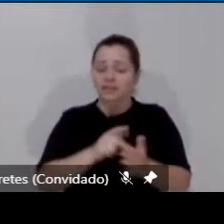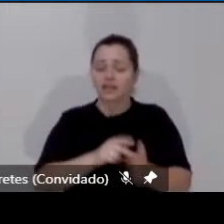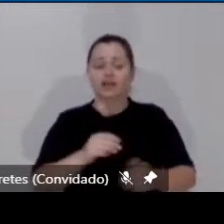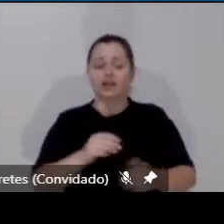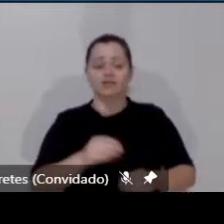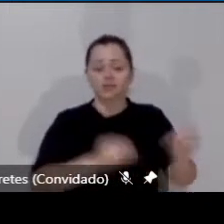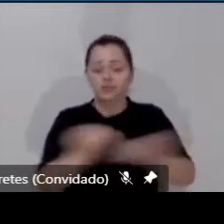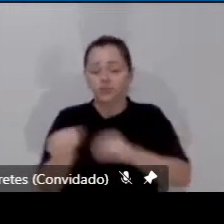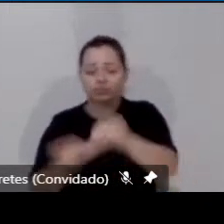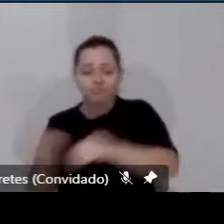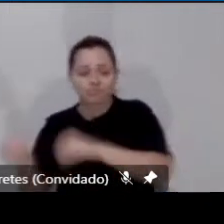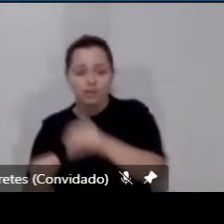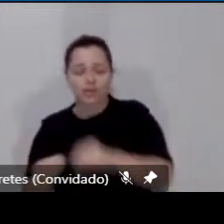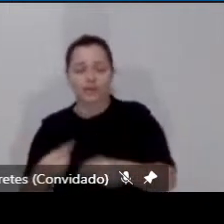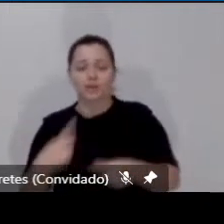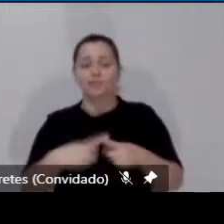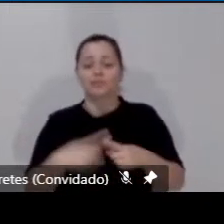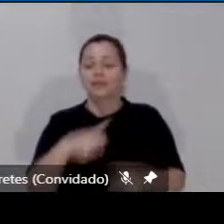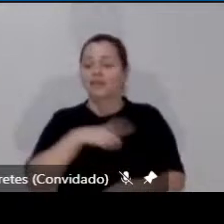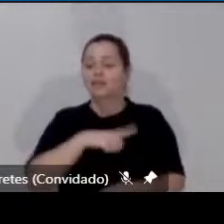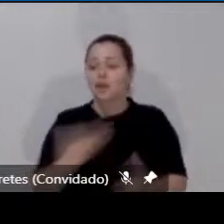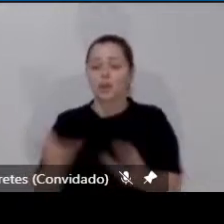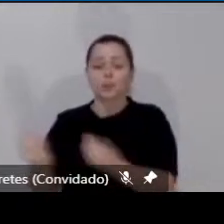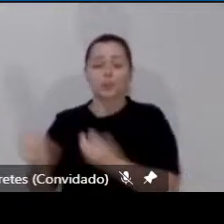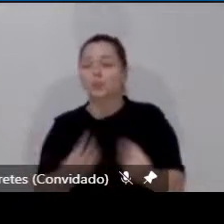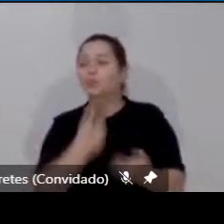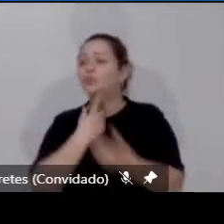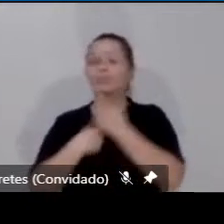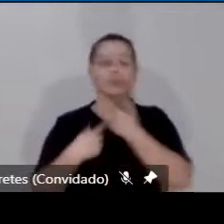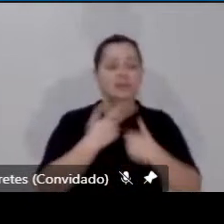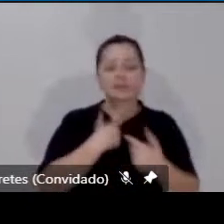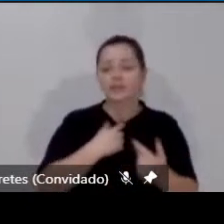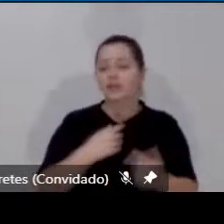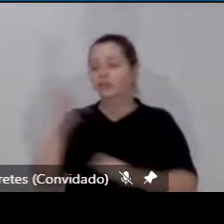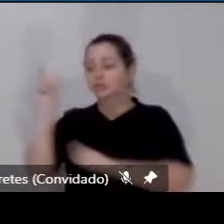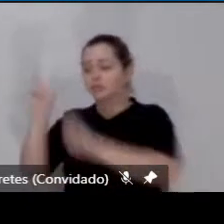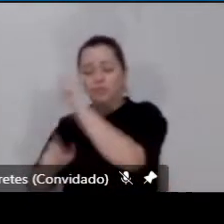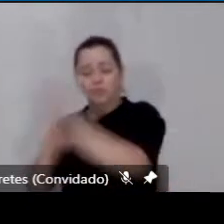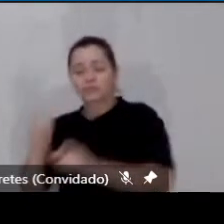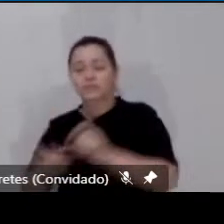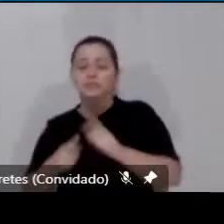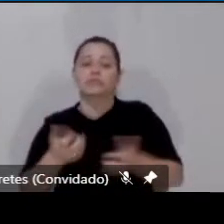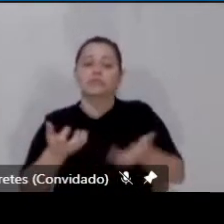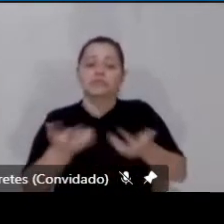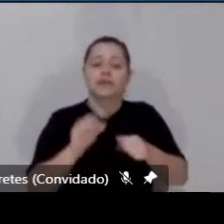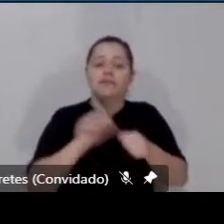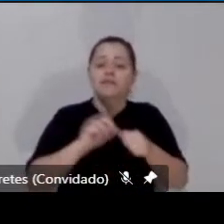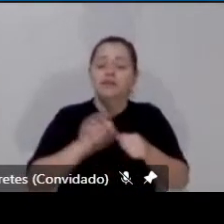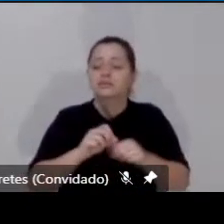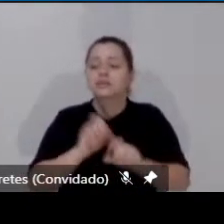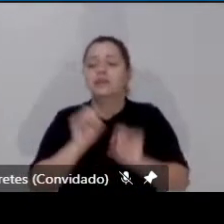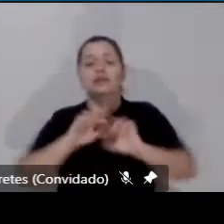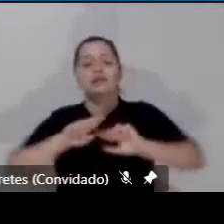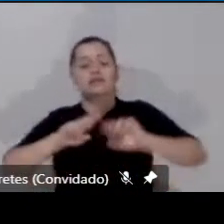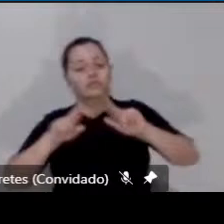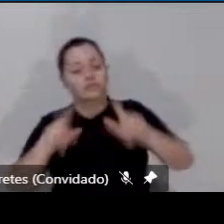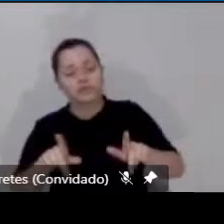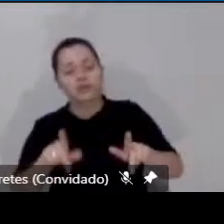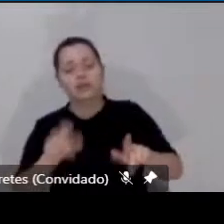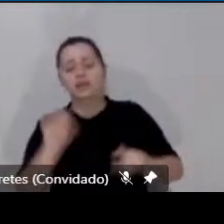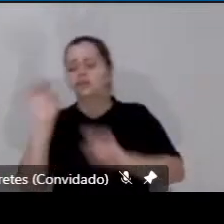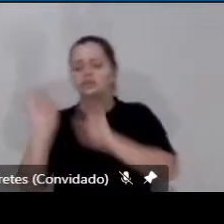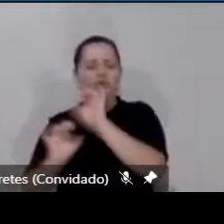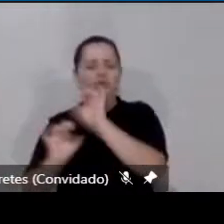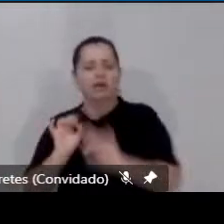dos múltiplos desejos, das múltiplas virtualidades que cada um tem em relação aos